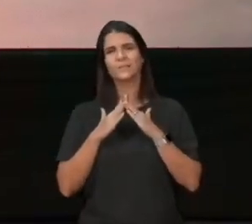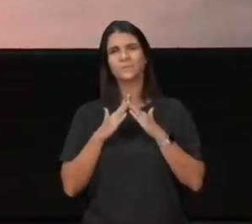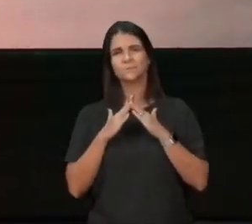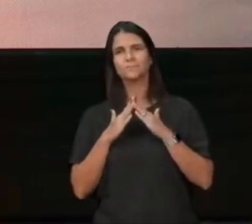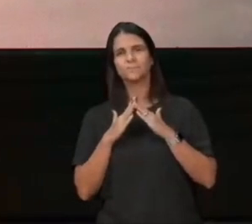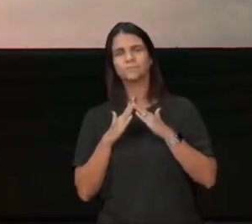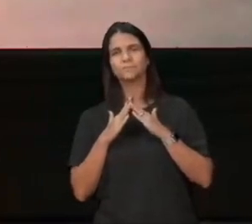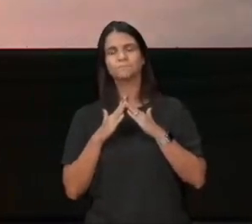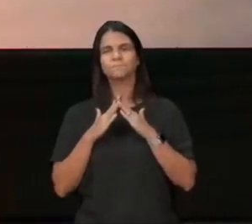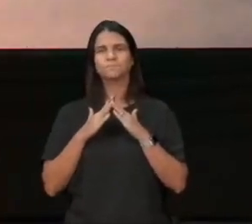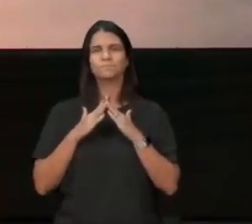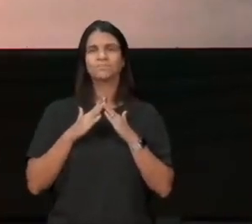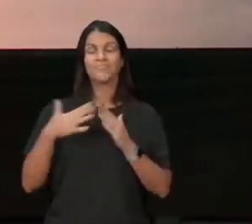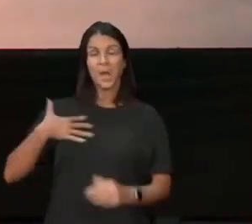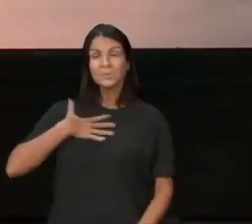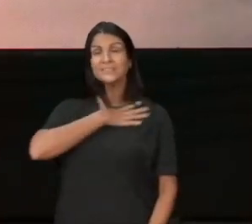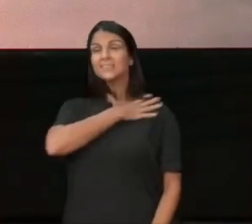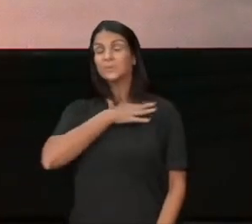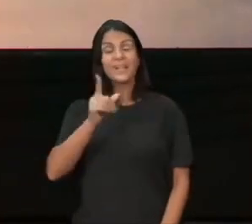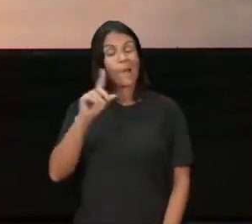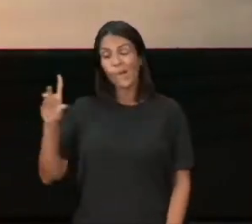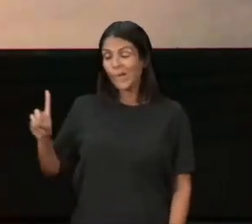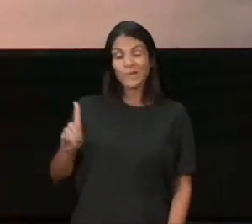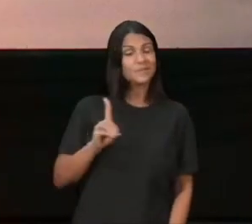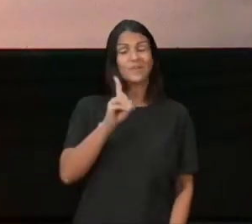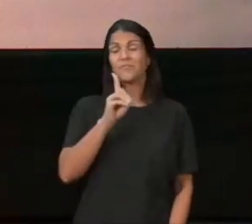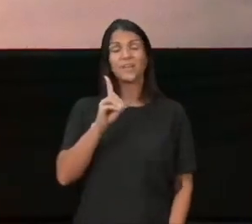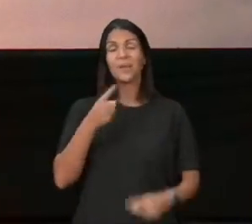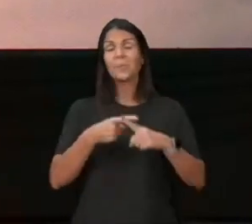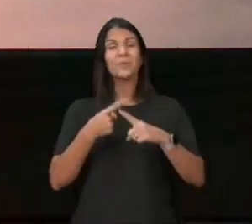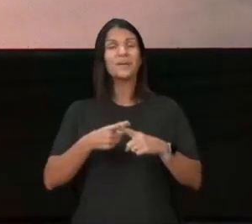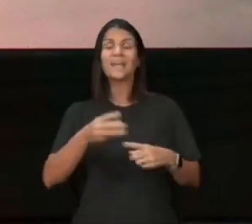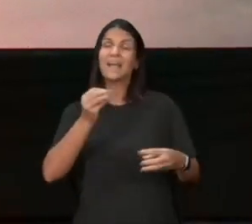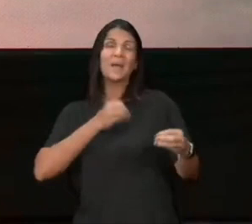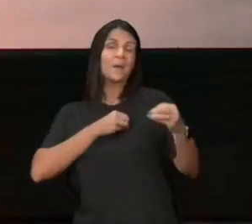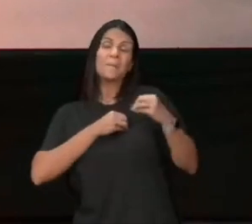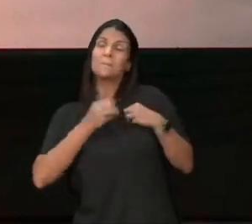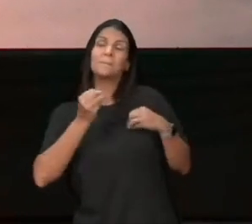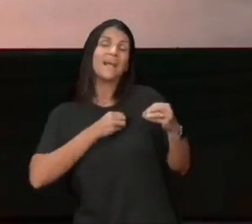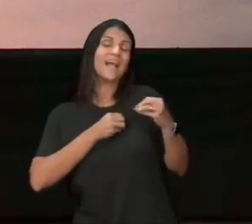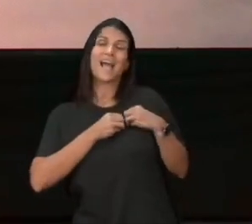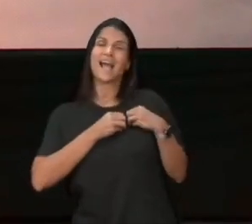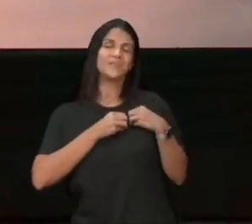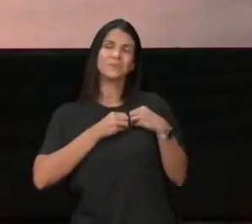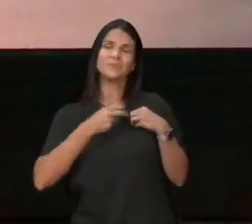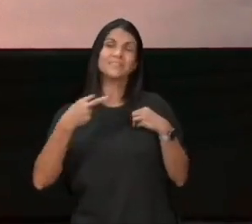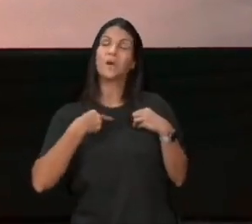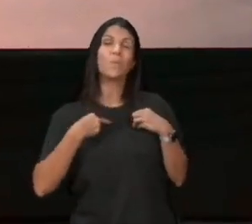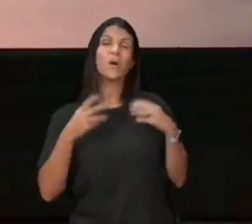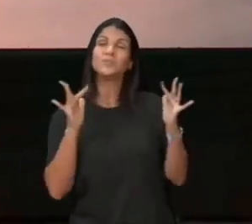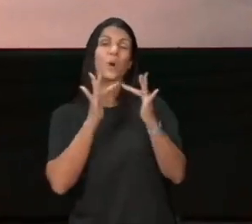que ele não veio até o senhor, porque ele não se acha digno, de encontrar com o senhor, e tem mais, ele mandou dizer para o senhor, que ele é homem de